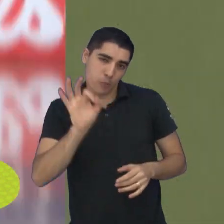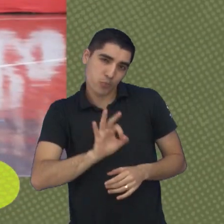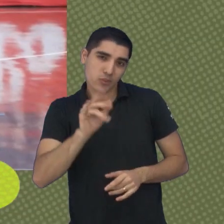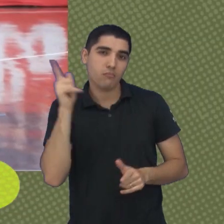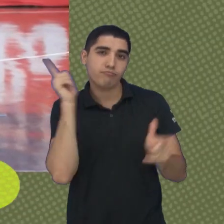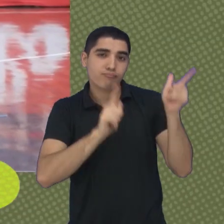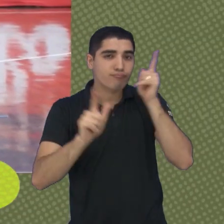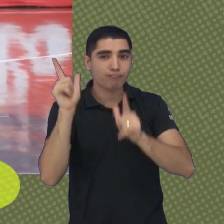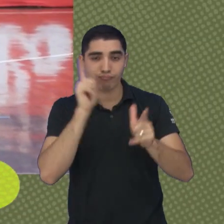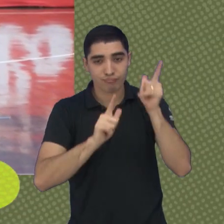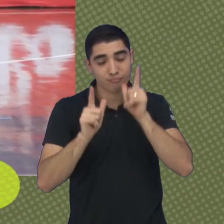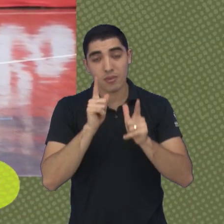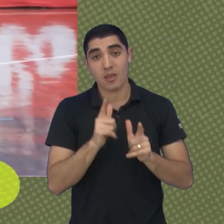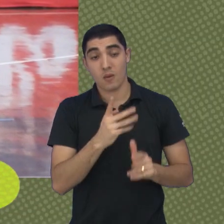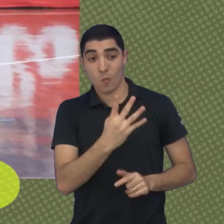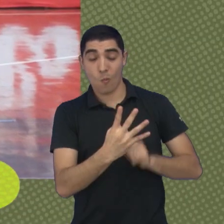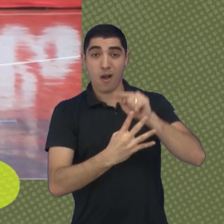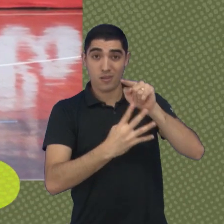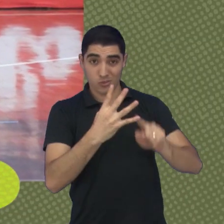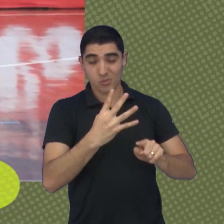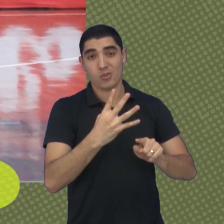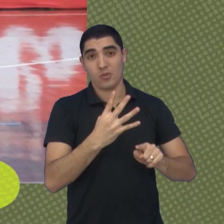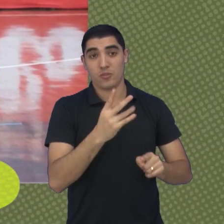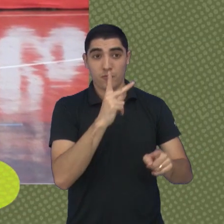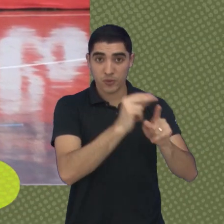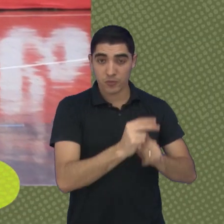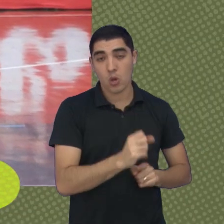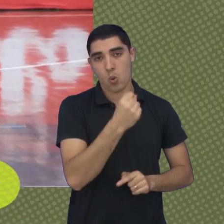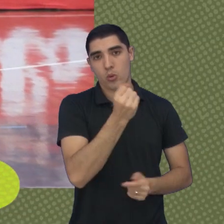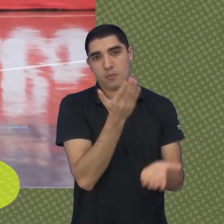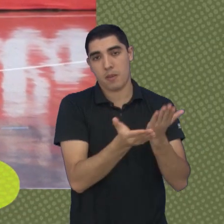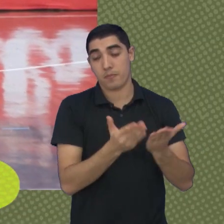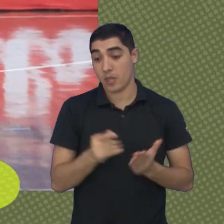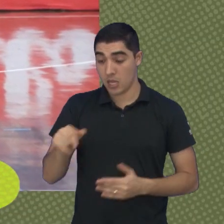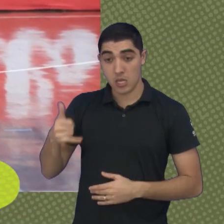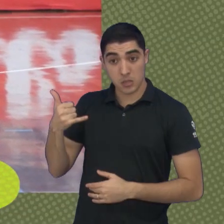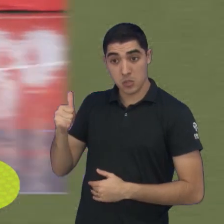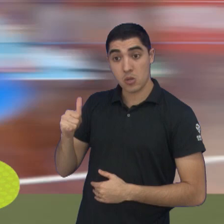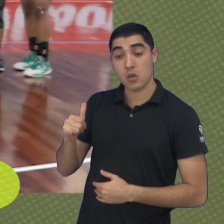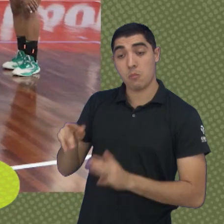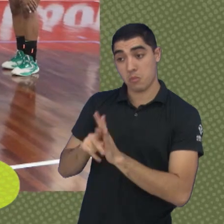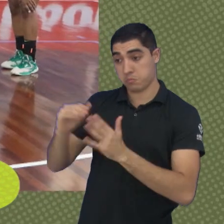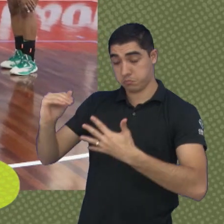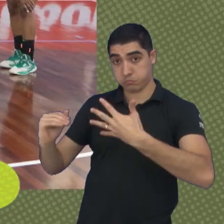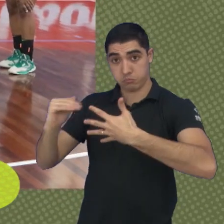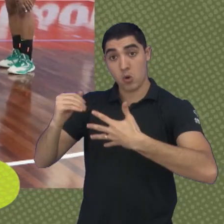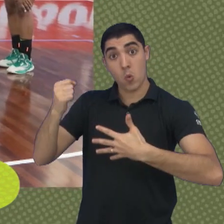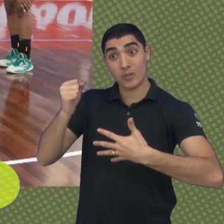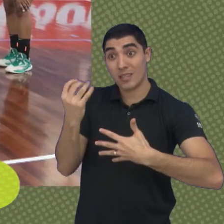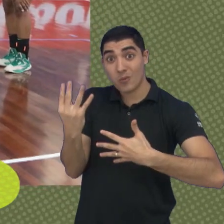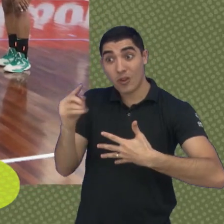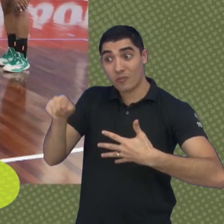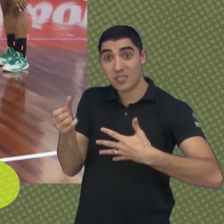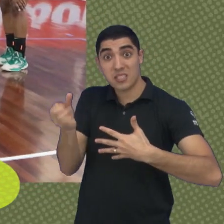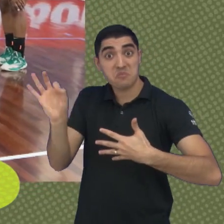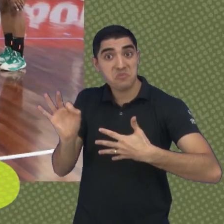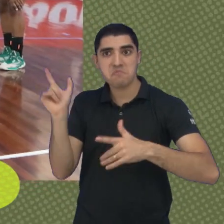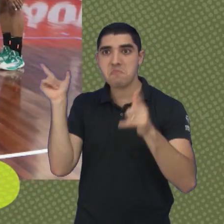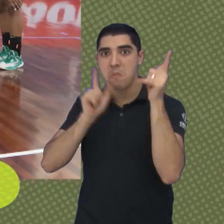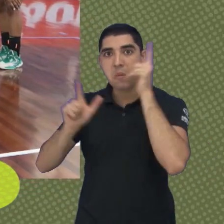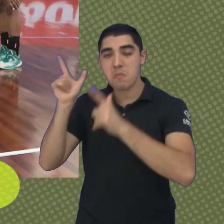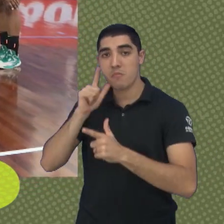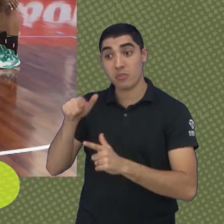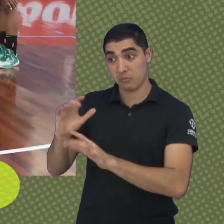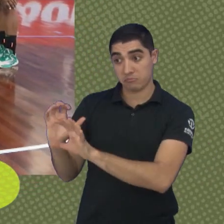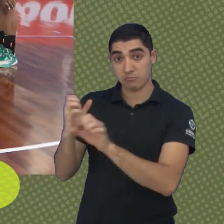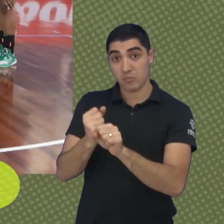são 4 vitórias e 8 derrotas. Já o Ituano se mantém na segunda posição, com 84,6% de aproveitamento. Elas